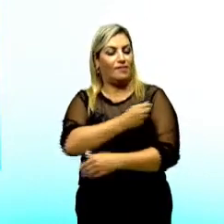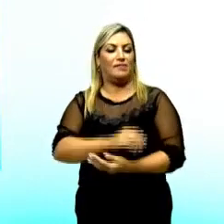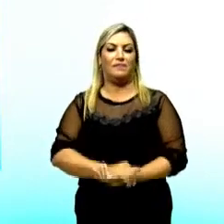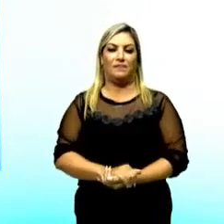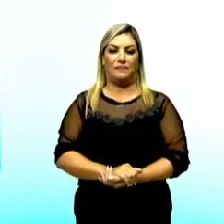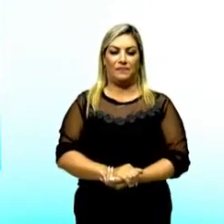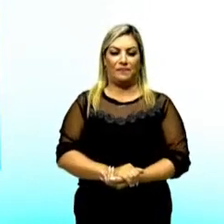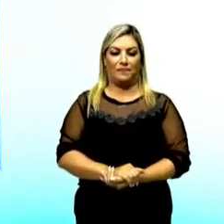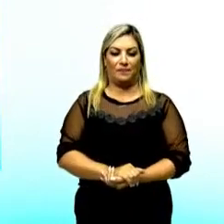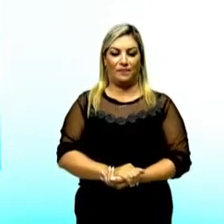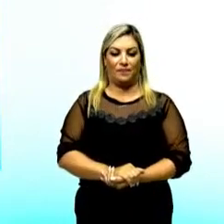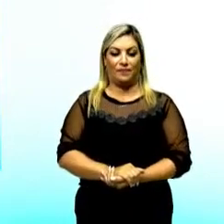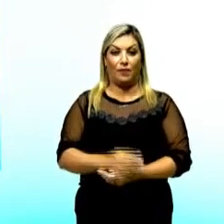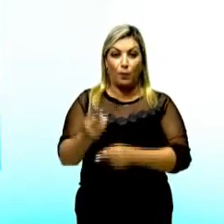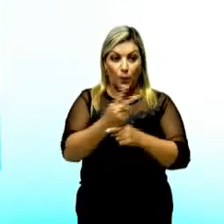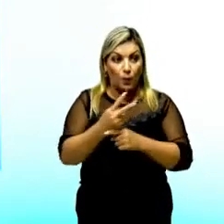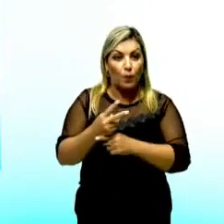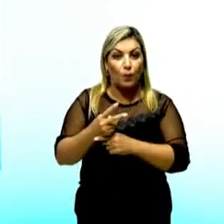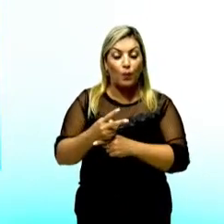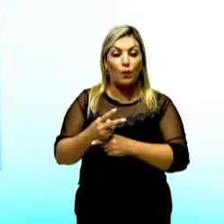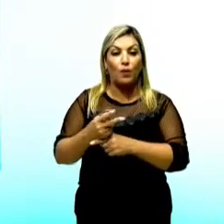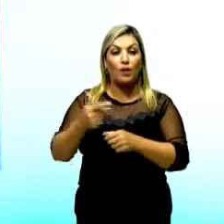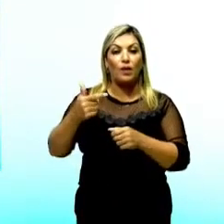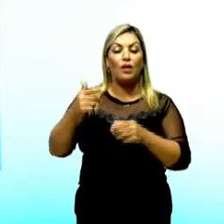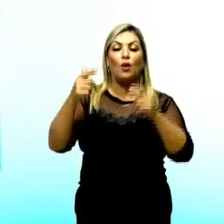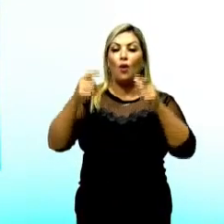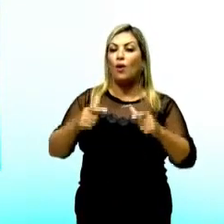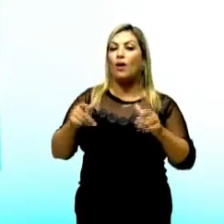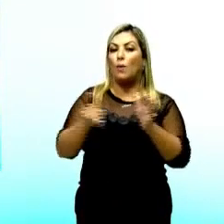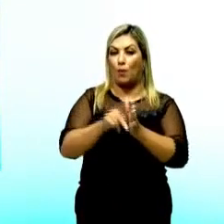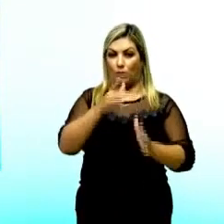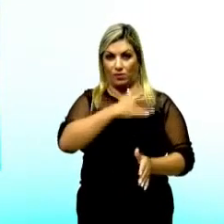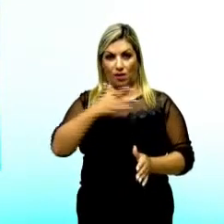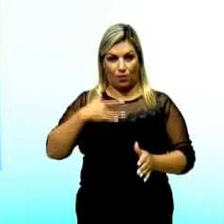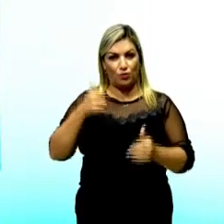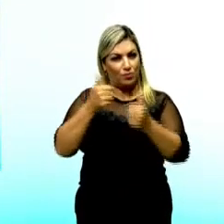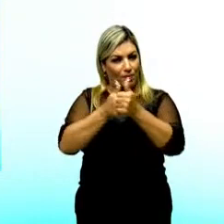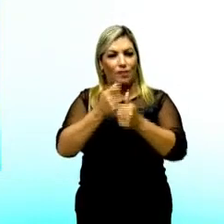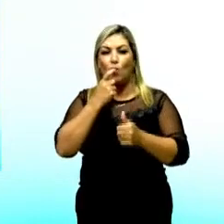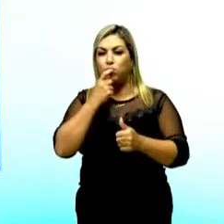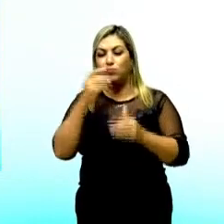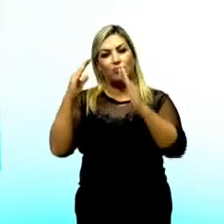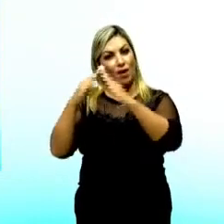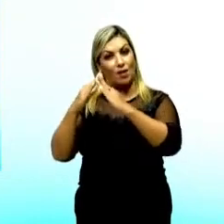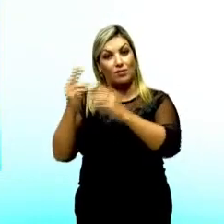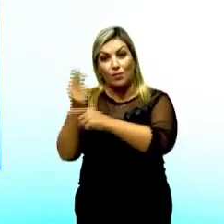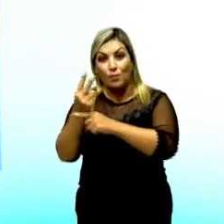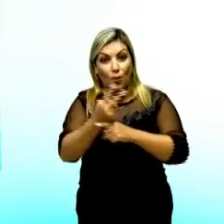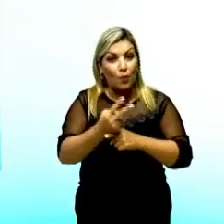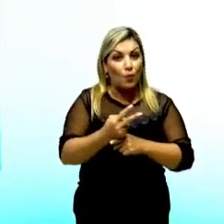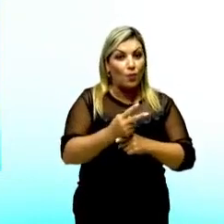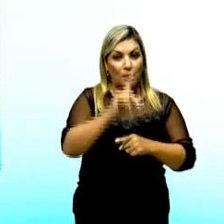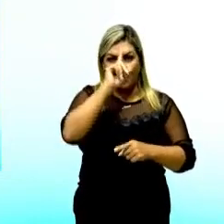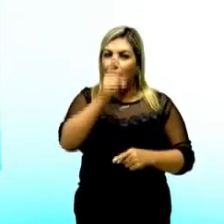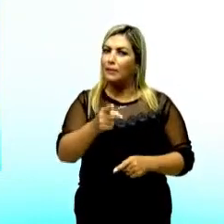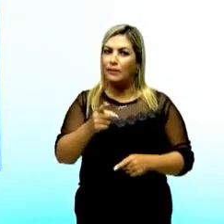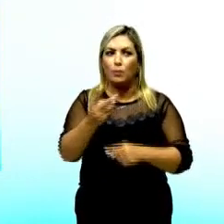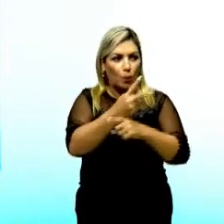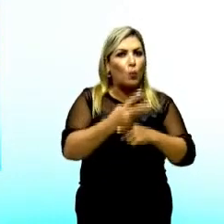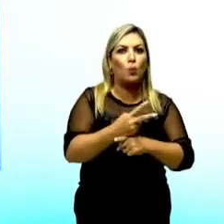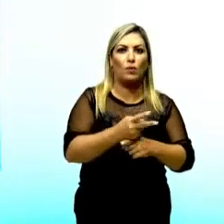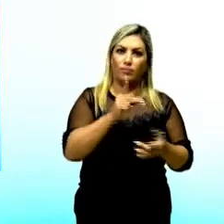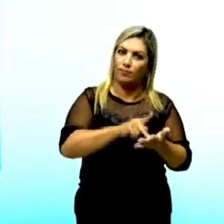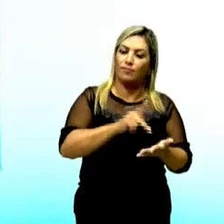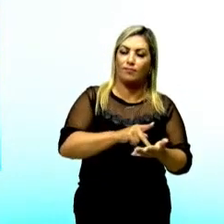aqui. Procure um posto de saúde bem próximo da sua casa. Procure. É um outro verbo que,